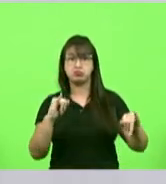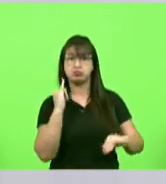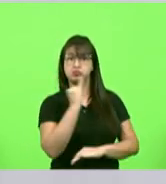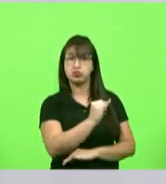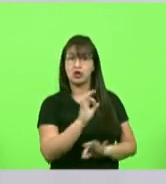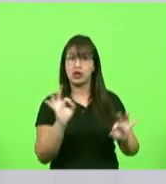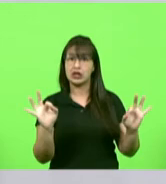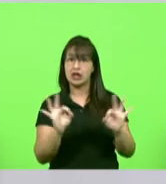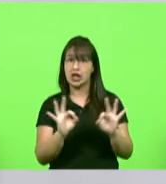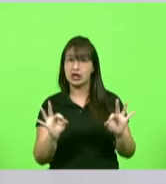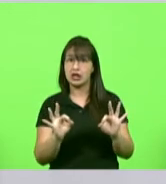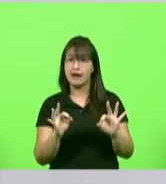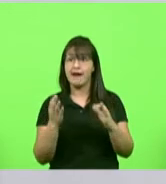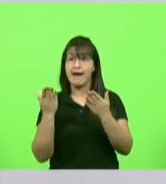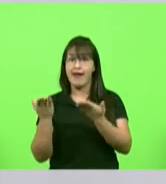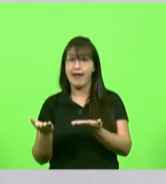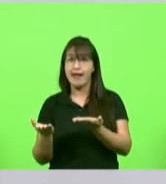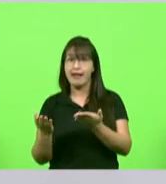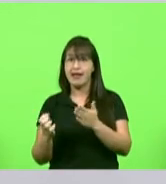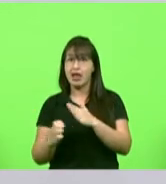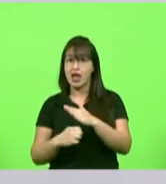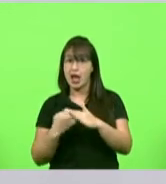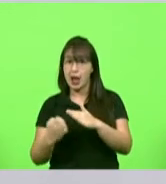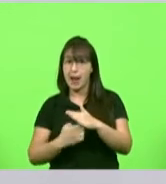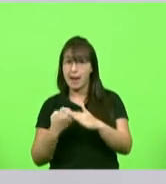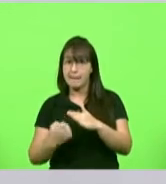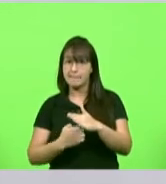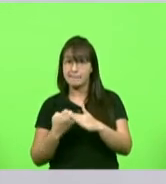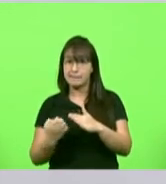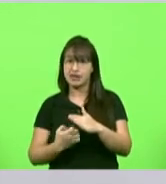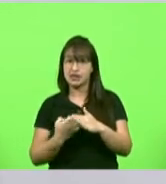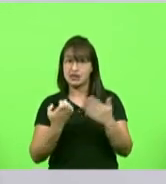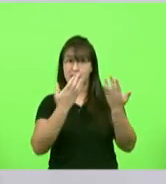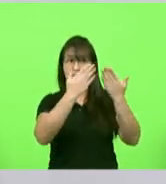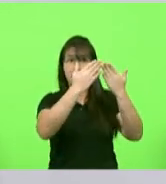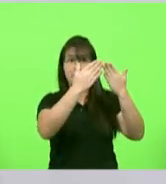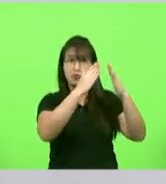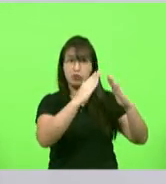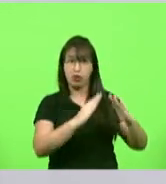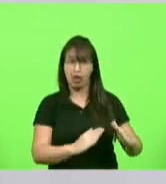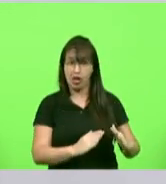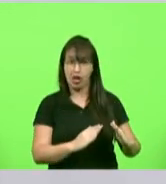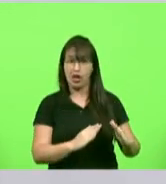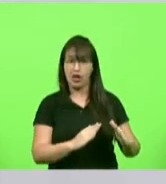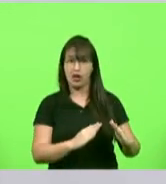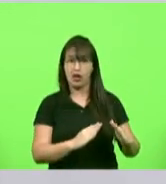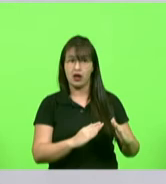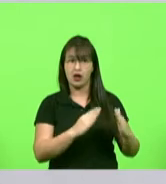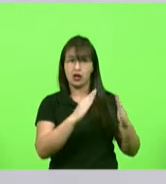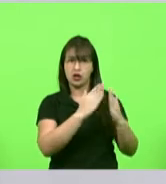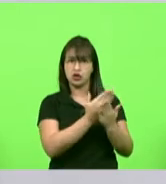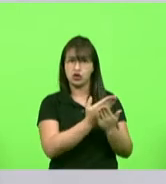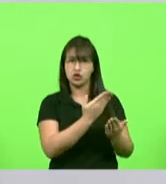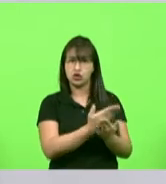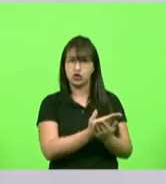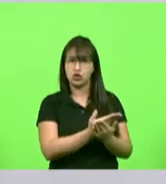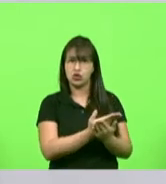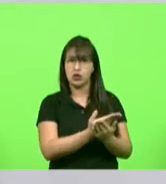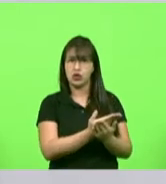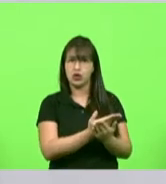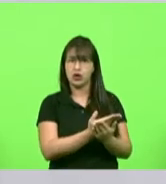máquina da empresa foi lá e derrubou a escola onde 227 alunos